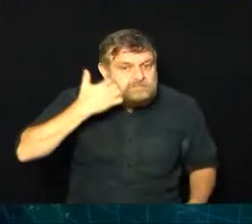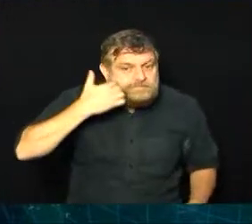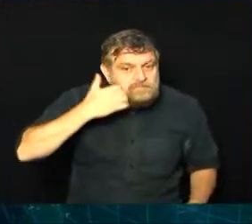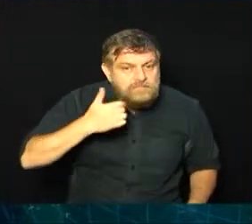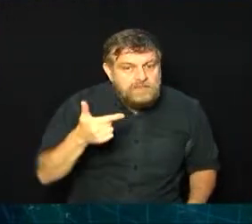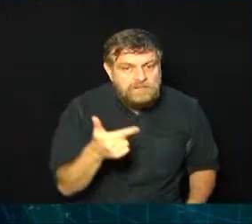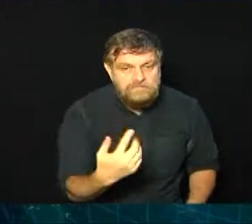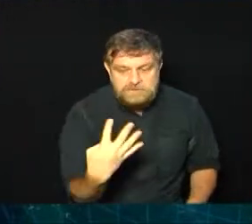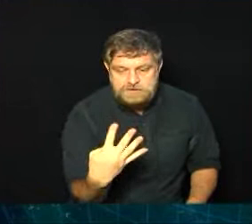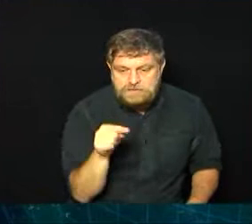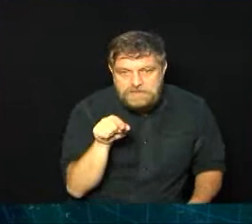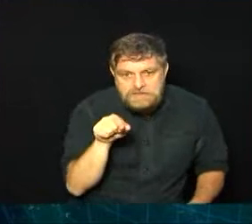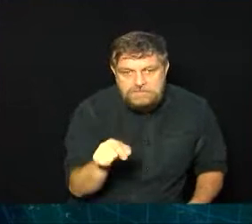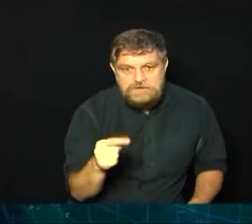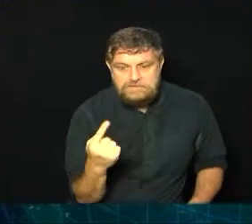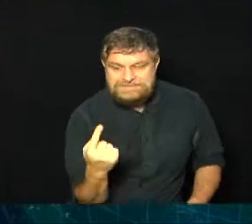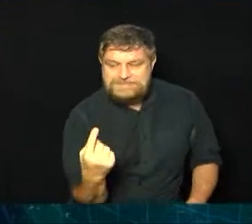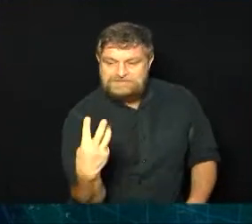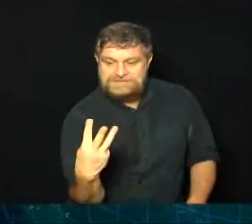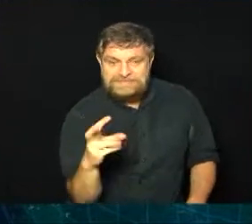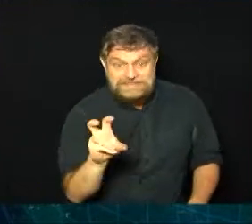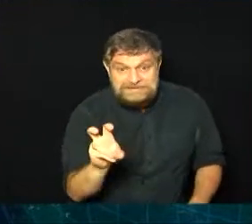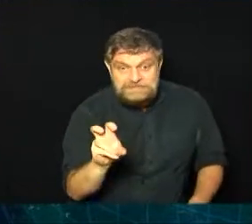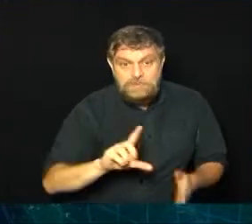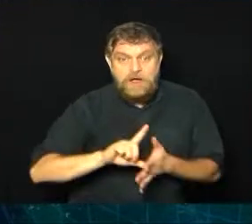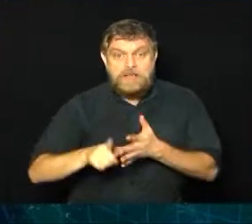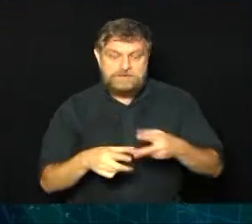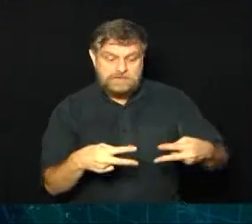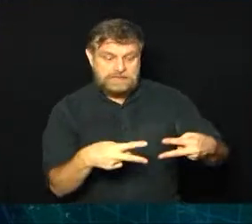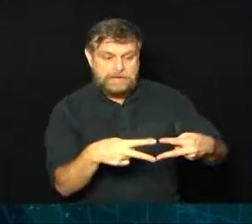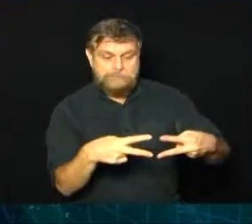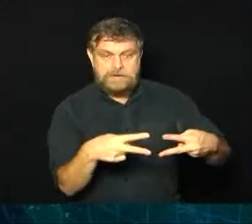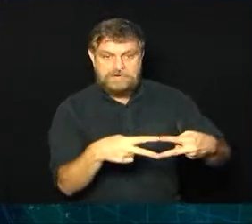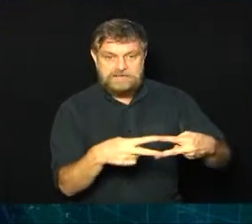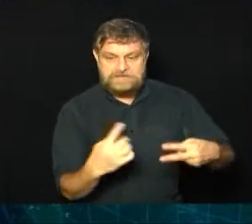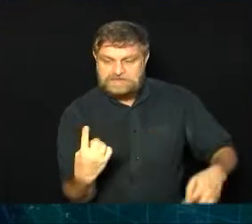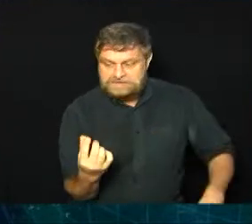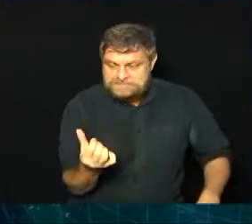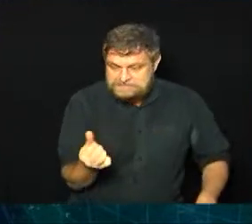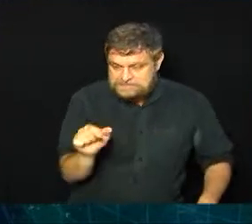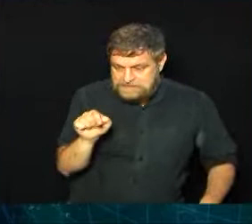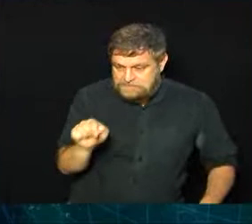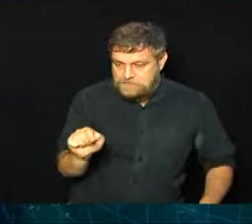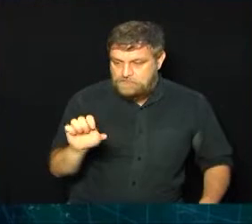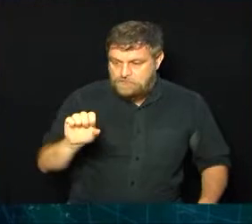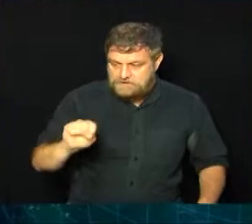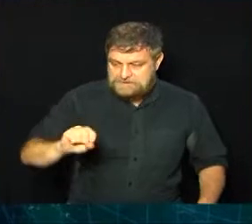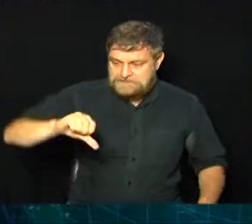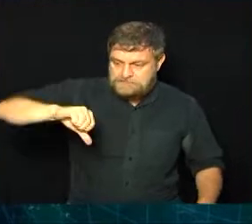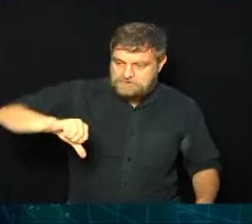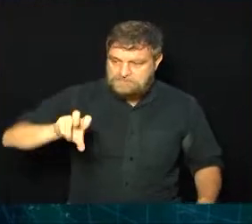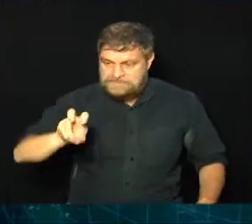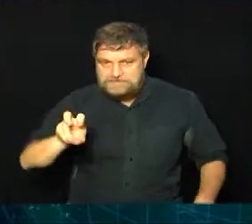.135, Paulínia também tem caso, 16.895,